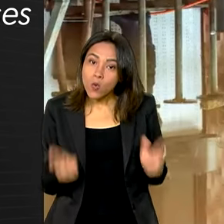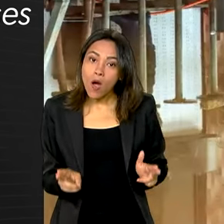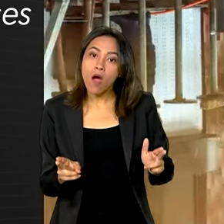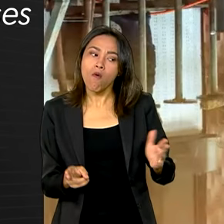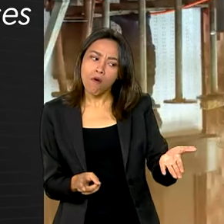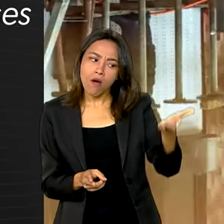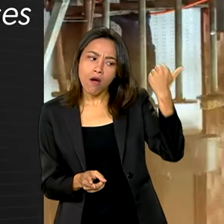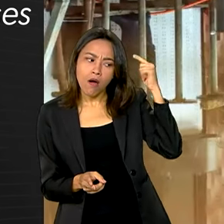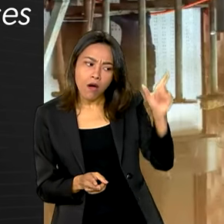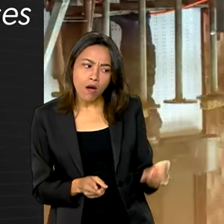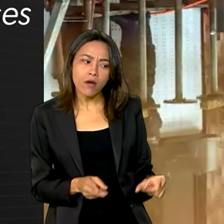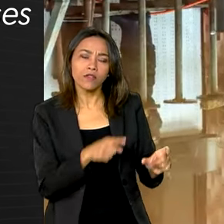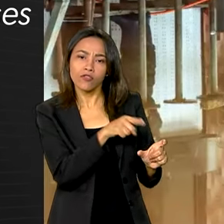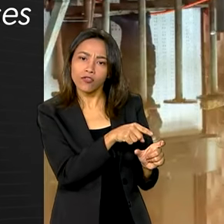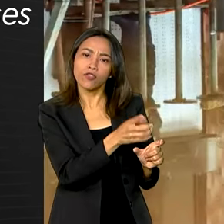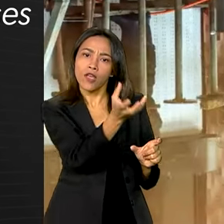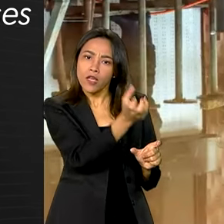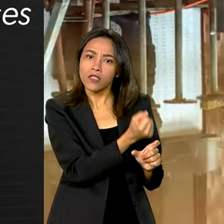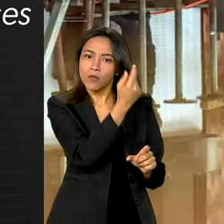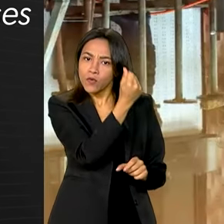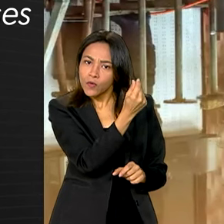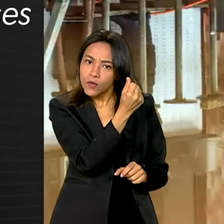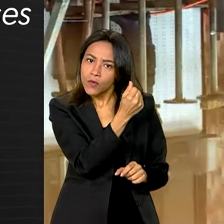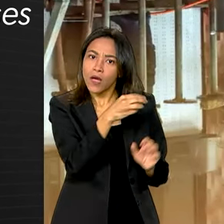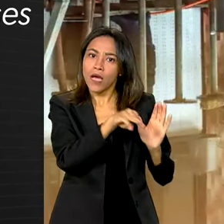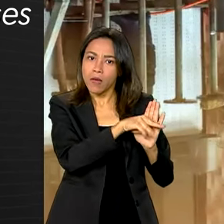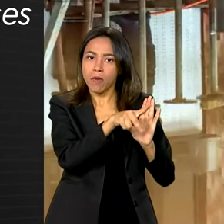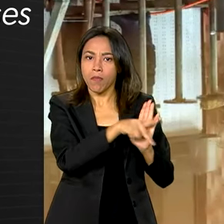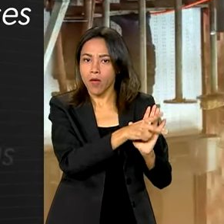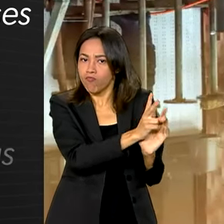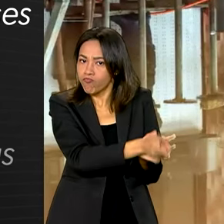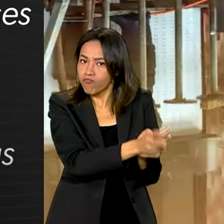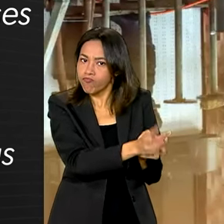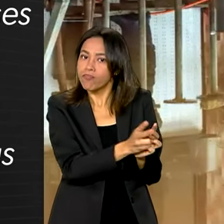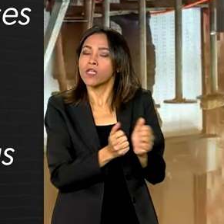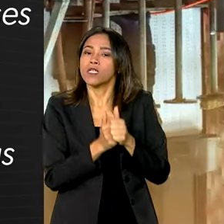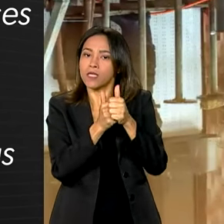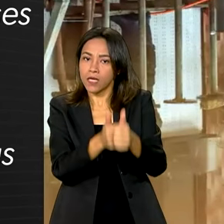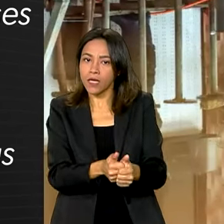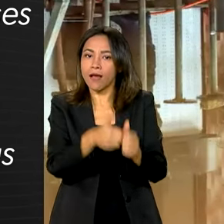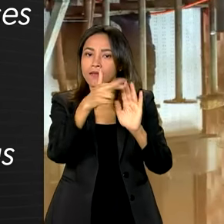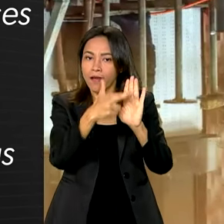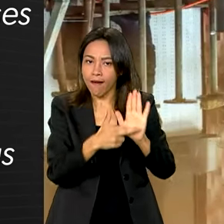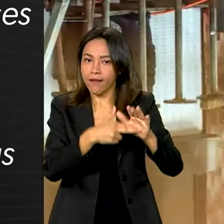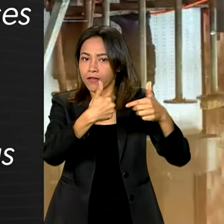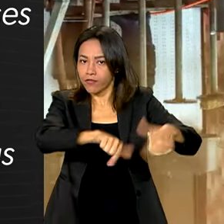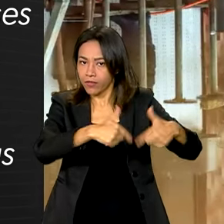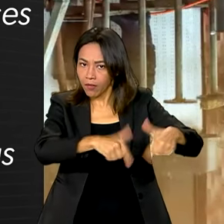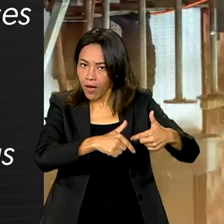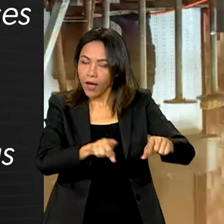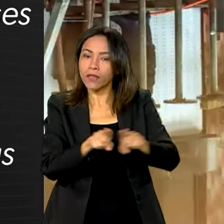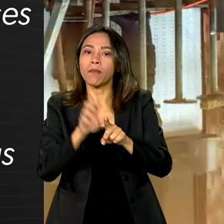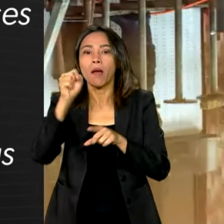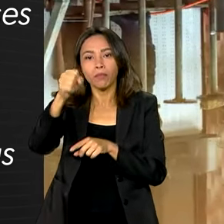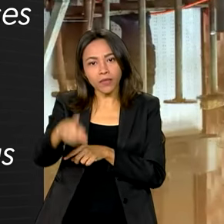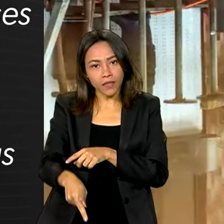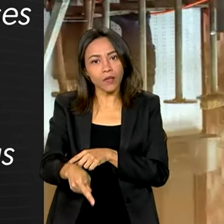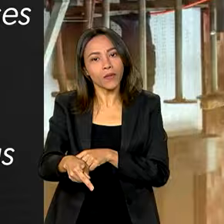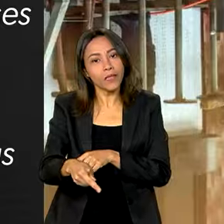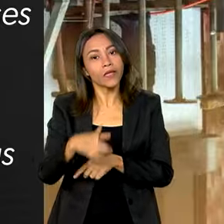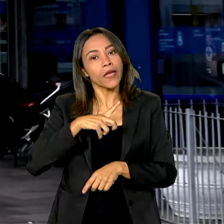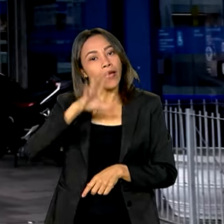recebia até a publicação da medida provisória e manter as obrigações trabalhistas e previdenciárias devidas aos